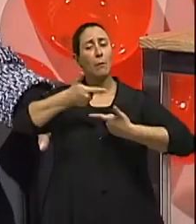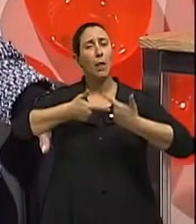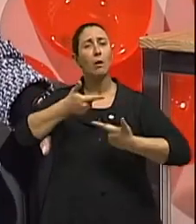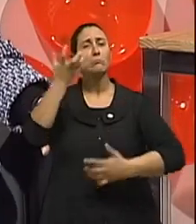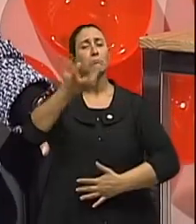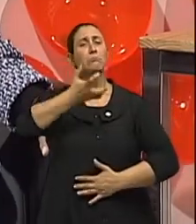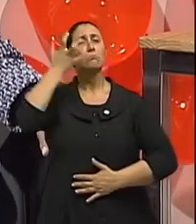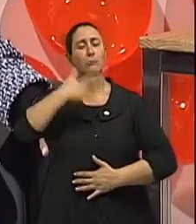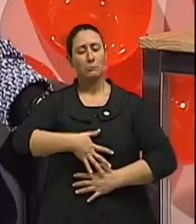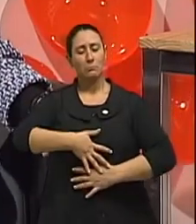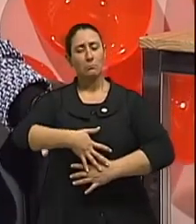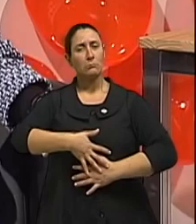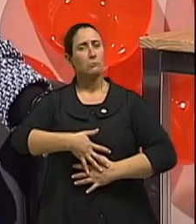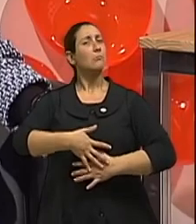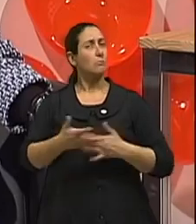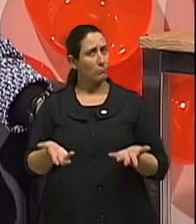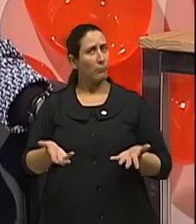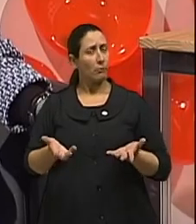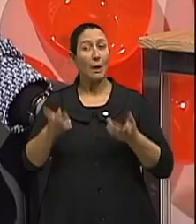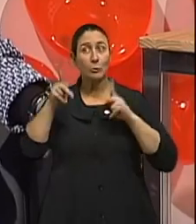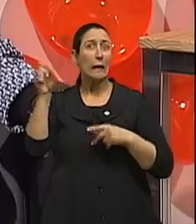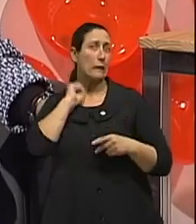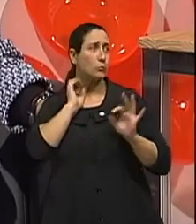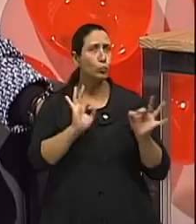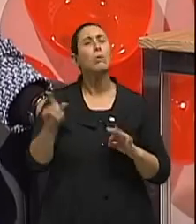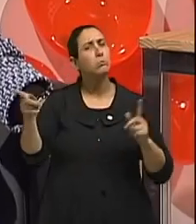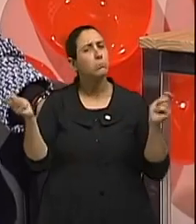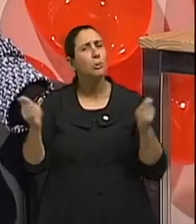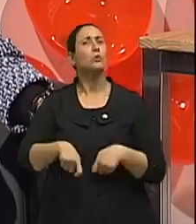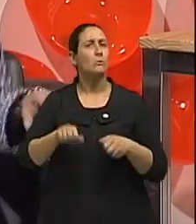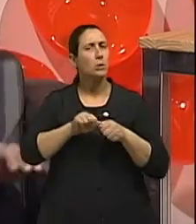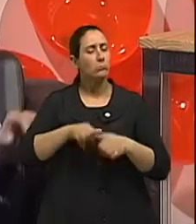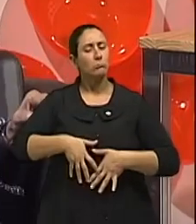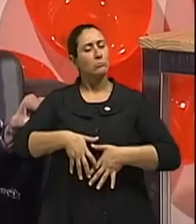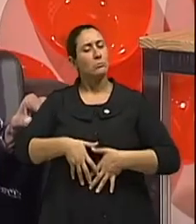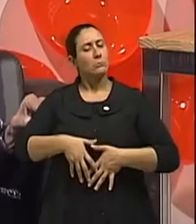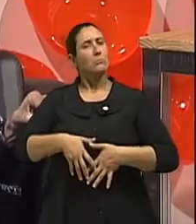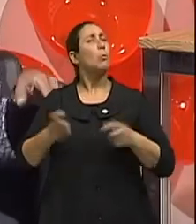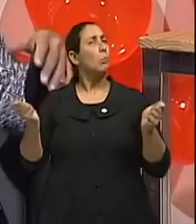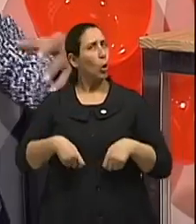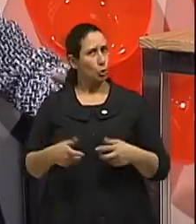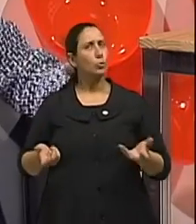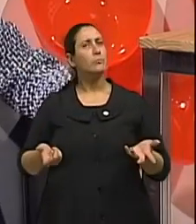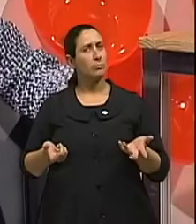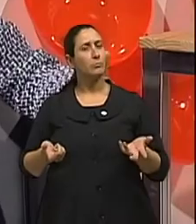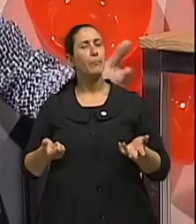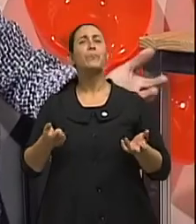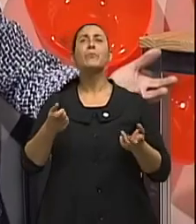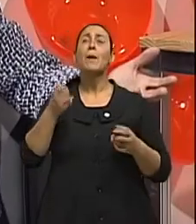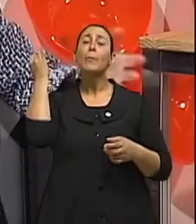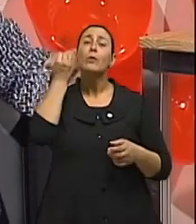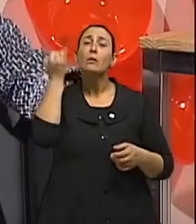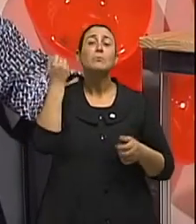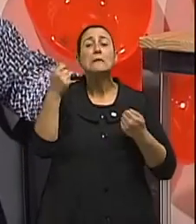Ela pode trabalhar também os músculos. Por exemplo, ela está tensa na direção, ela pode intensificar aquela tensão, respira, respira e solta. Então, é